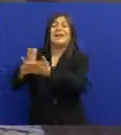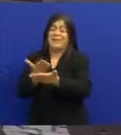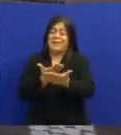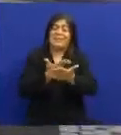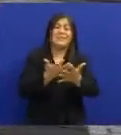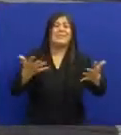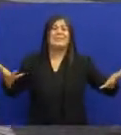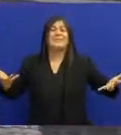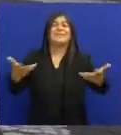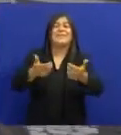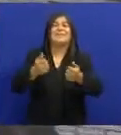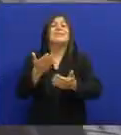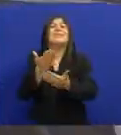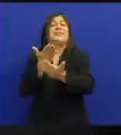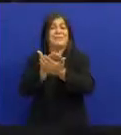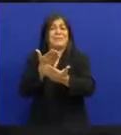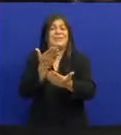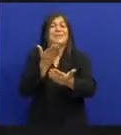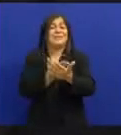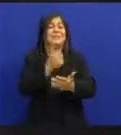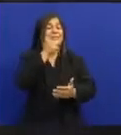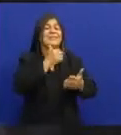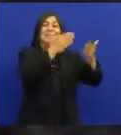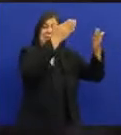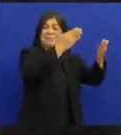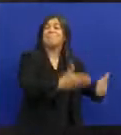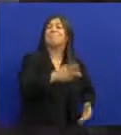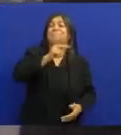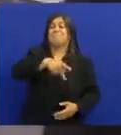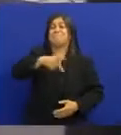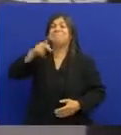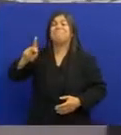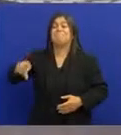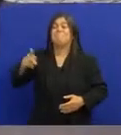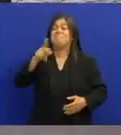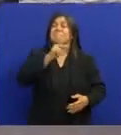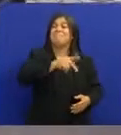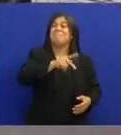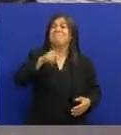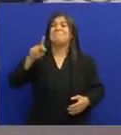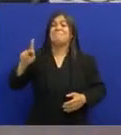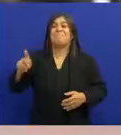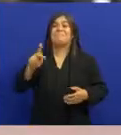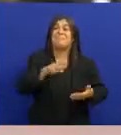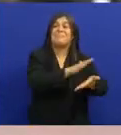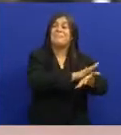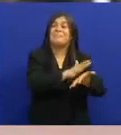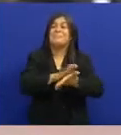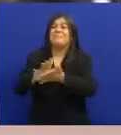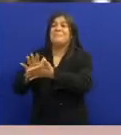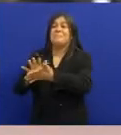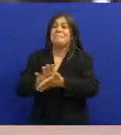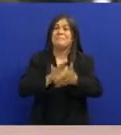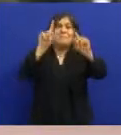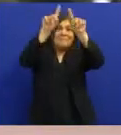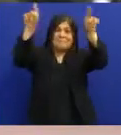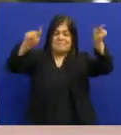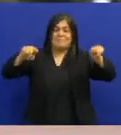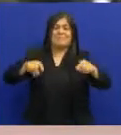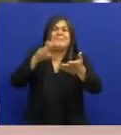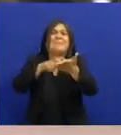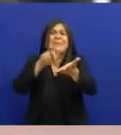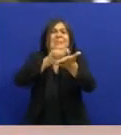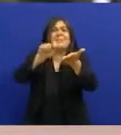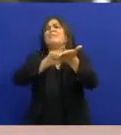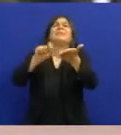estudar Que é melhor Estudei com a dona Filomena Professora da vida Da Cãoã Lá no quadro Nego